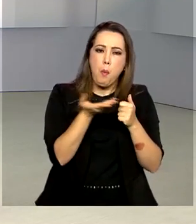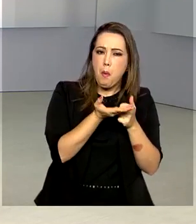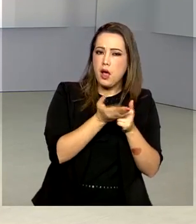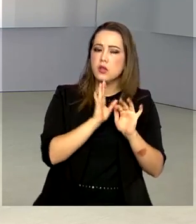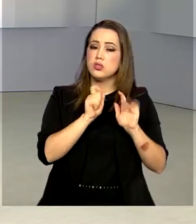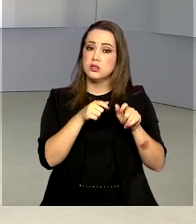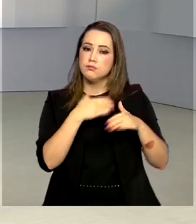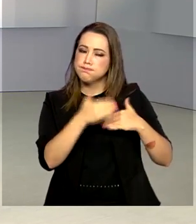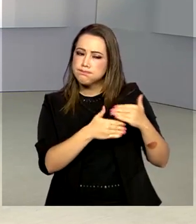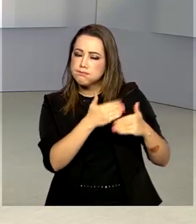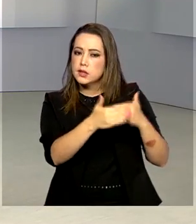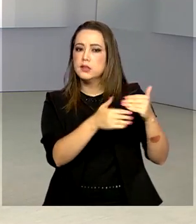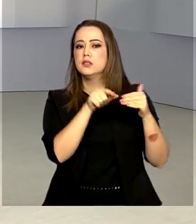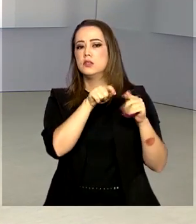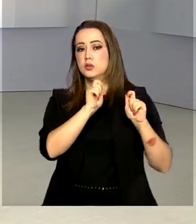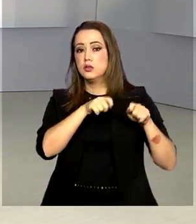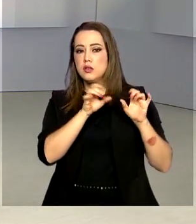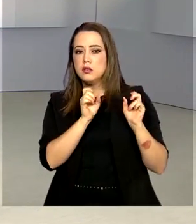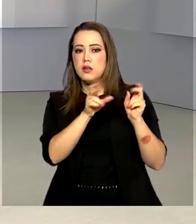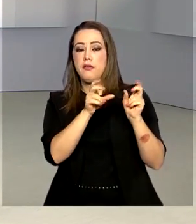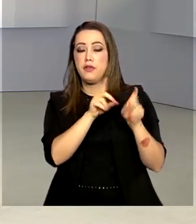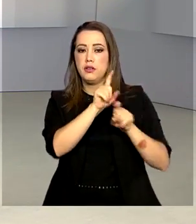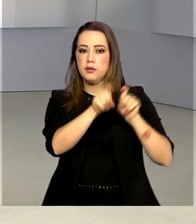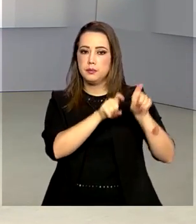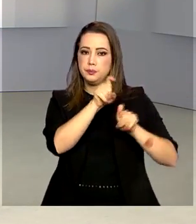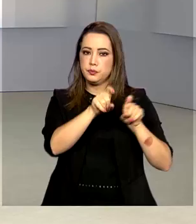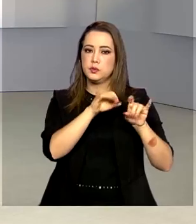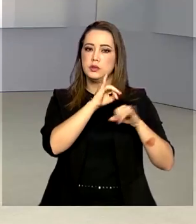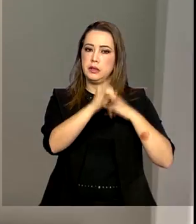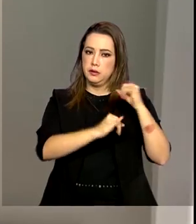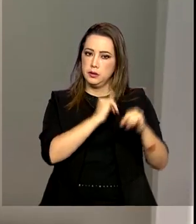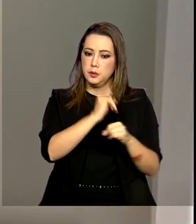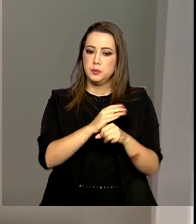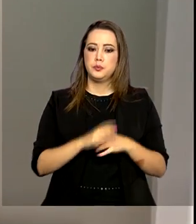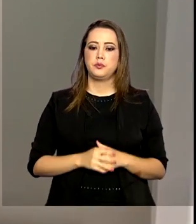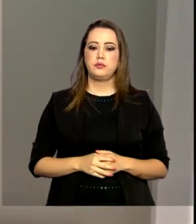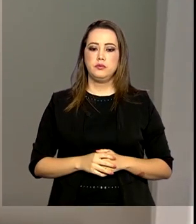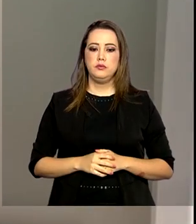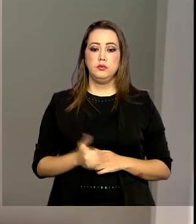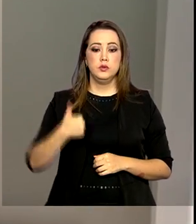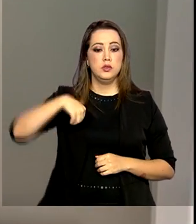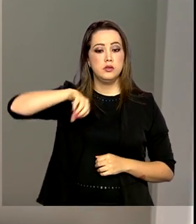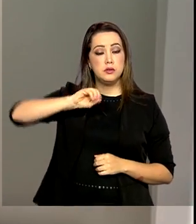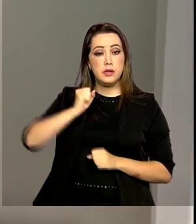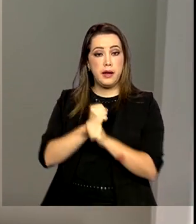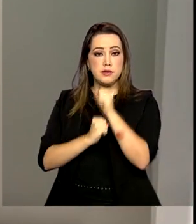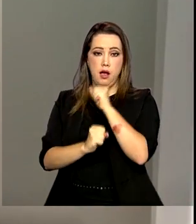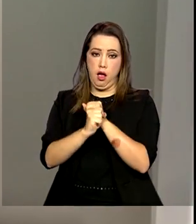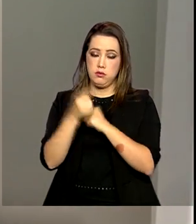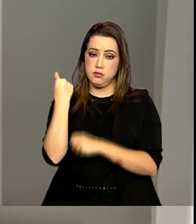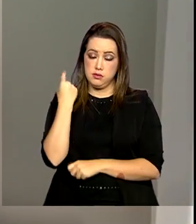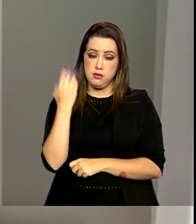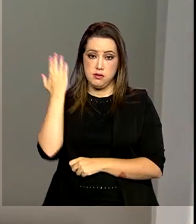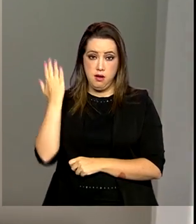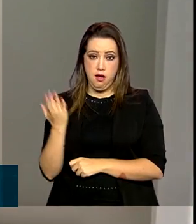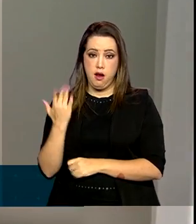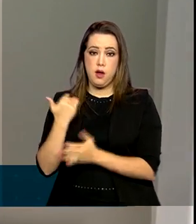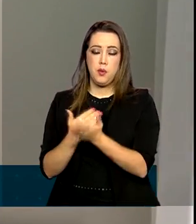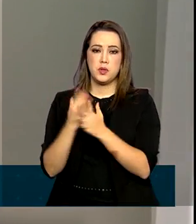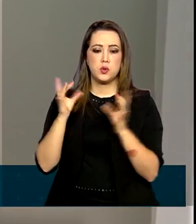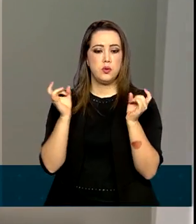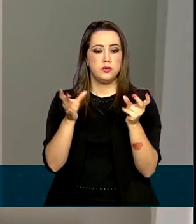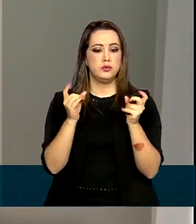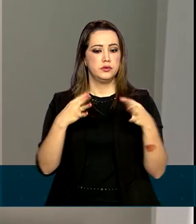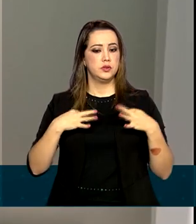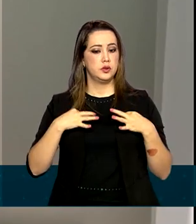dão os primeiros passos no comércio digital. Há 10 anos, Jéssica começou a vender roupas.